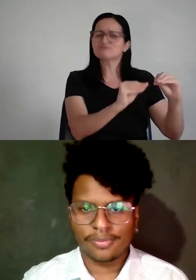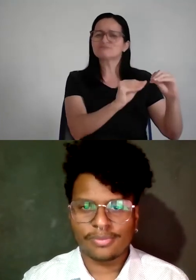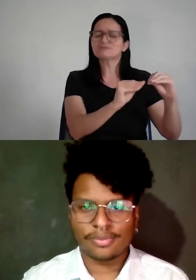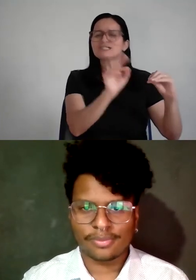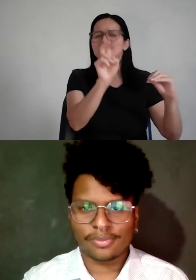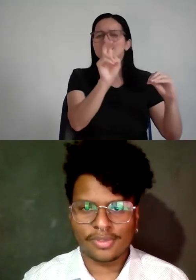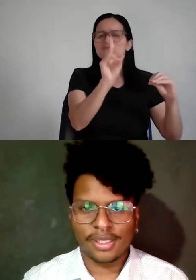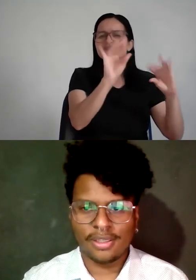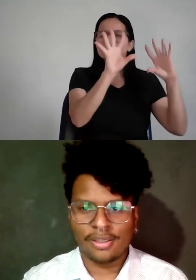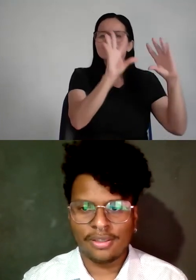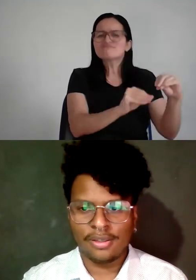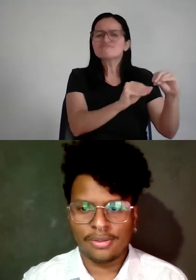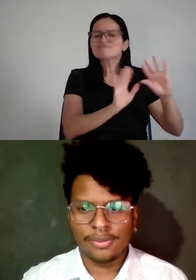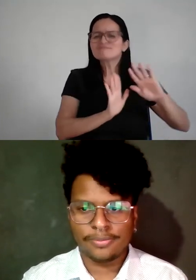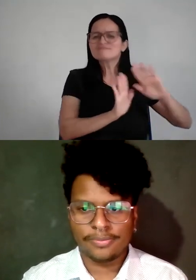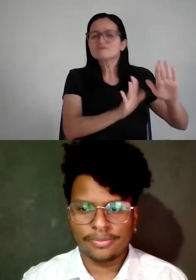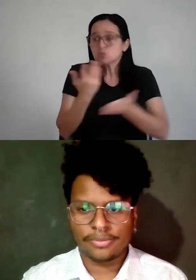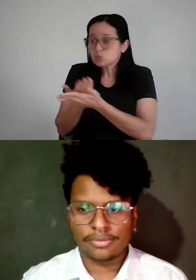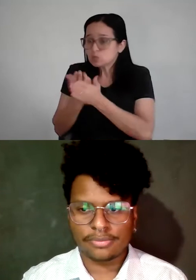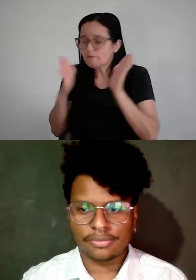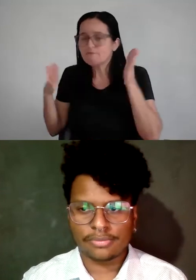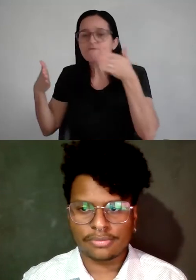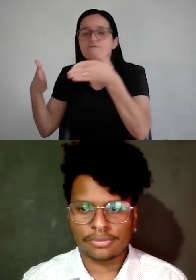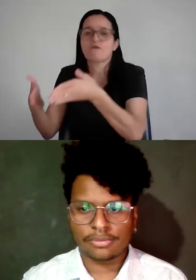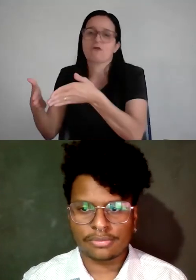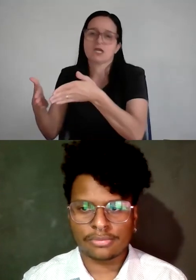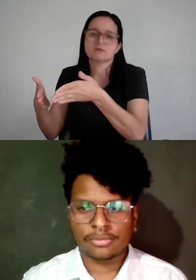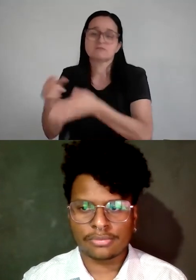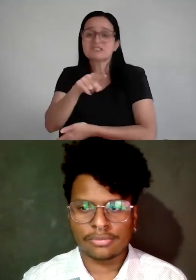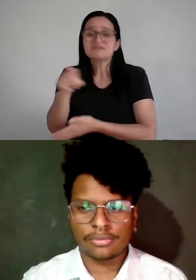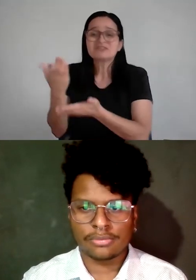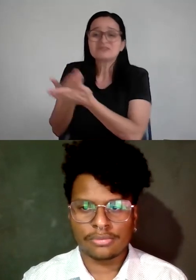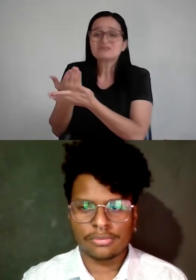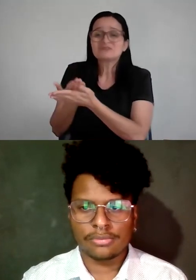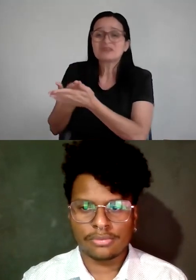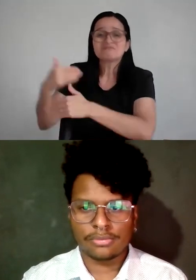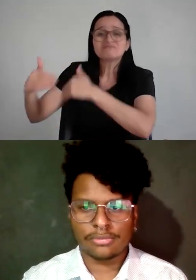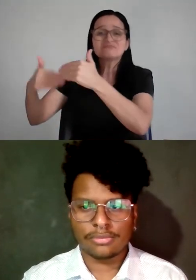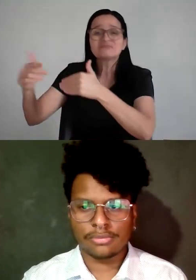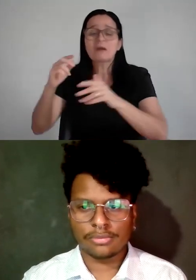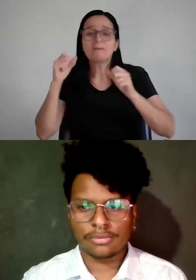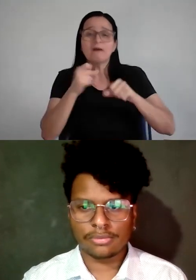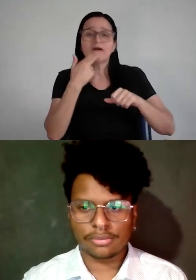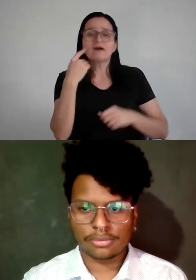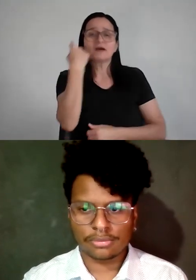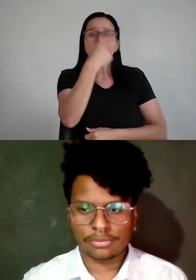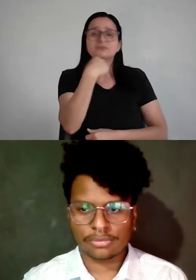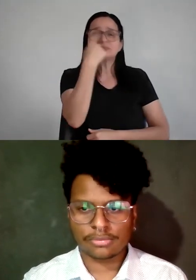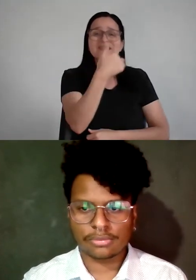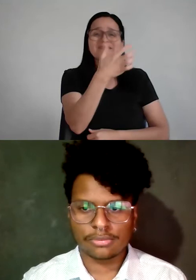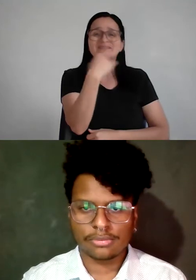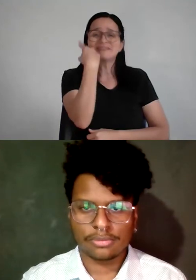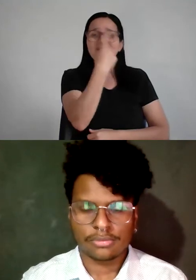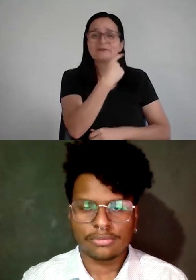a ficar um mês, porque se você tá se preparando para o vestibular, eu não entendo o que essa pessoa no vestibular tá ficando dez horas na rede, na internet.